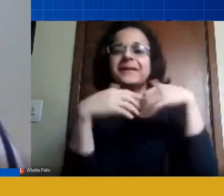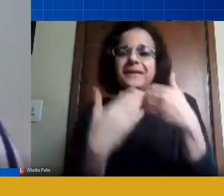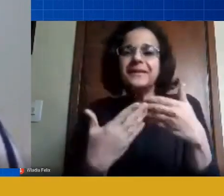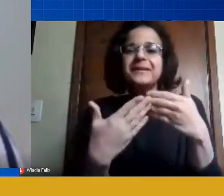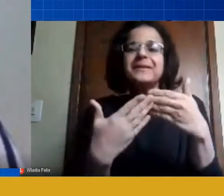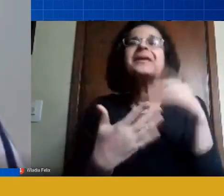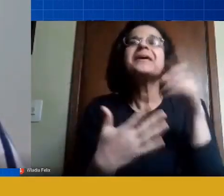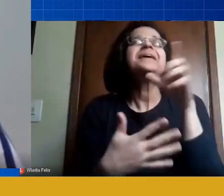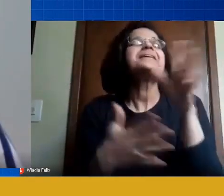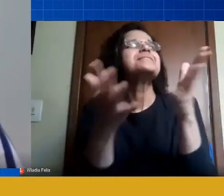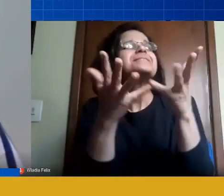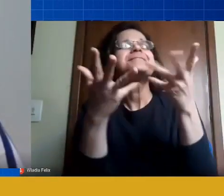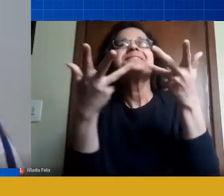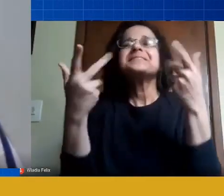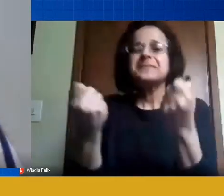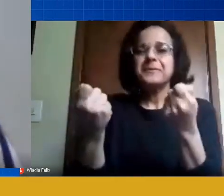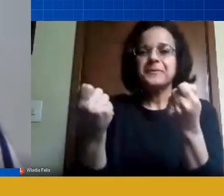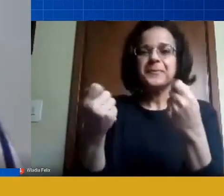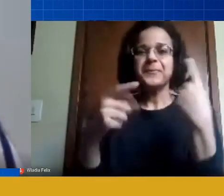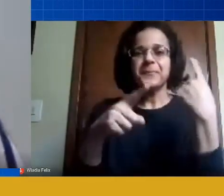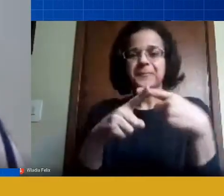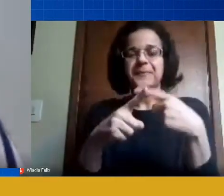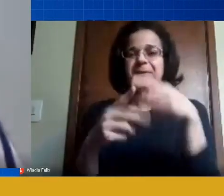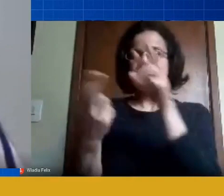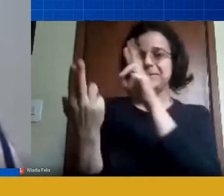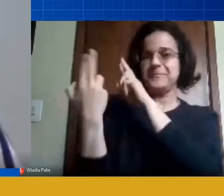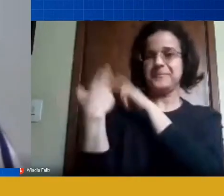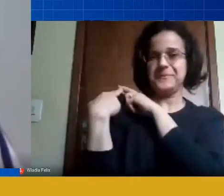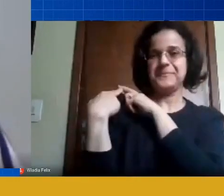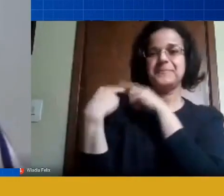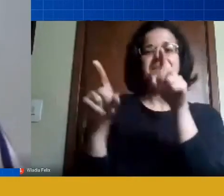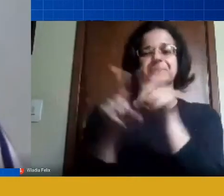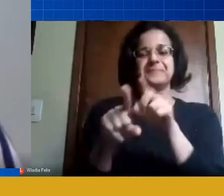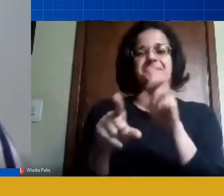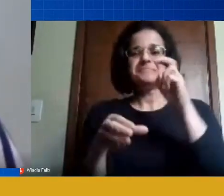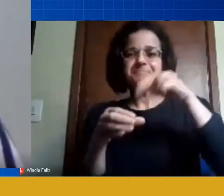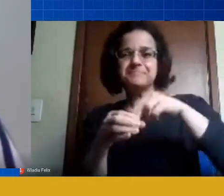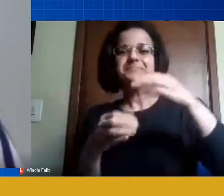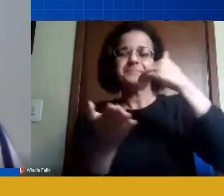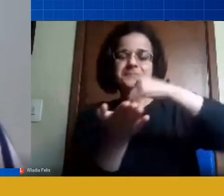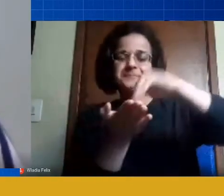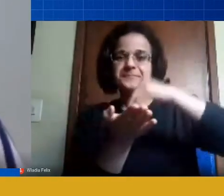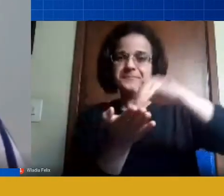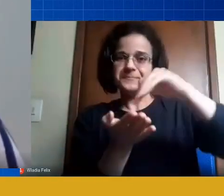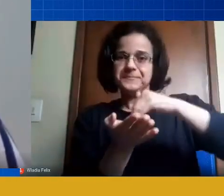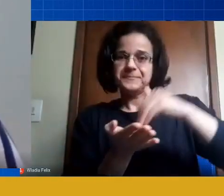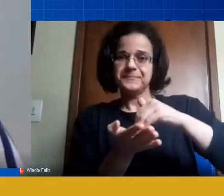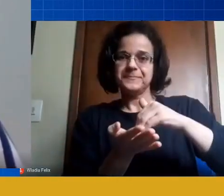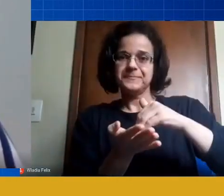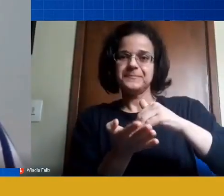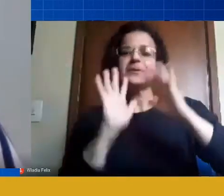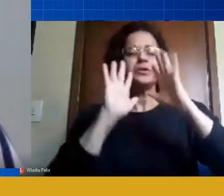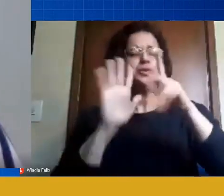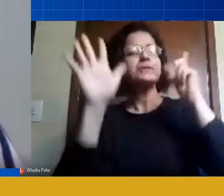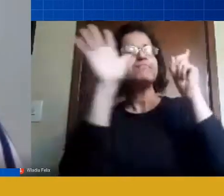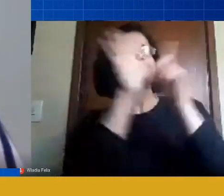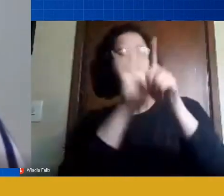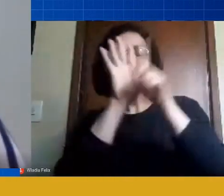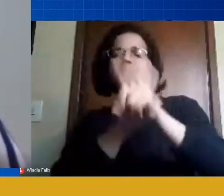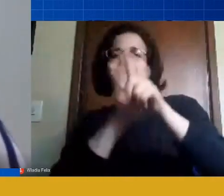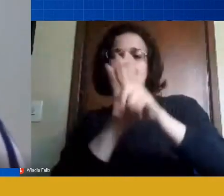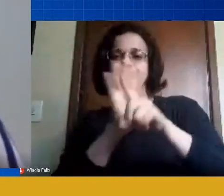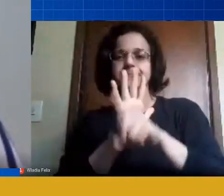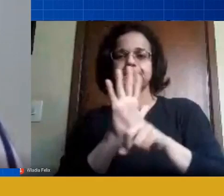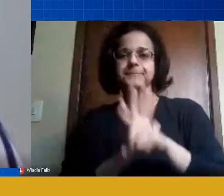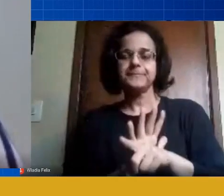encantadas as nossas responsáveis de núcleo lá na secretaria de educação fizeram várias perguntas assim que